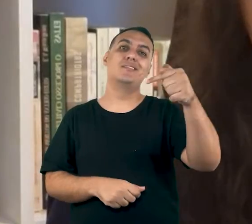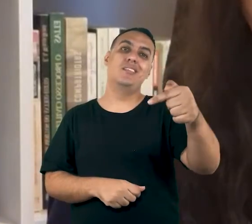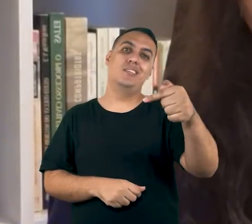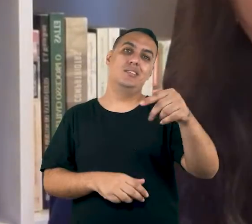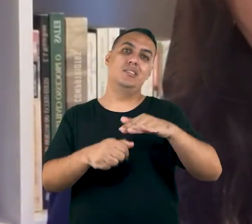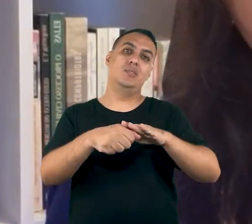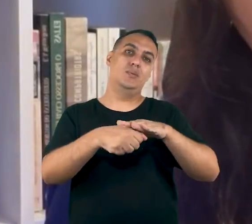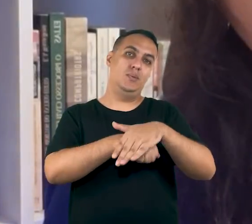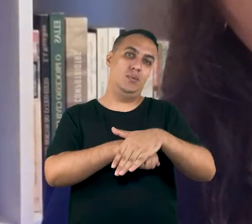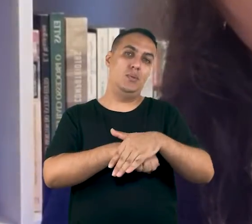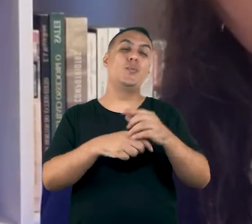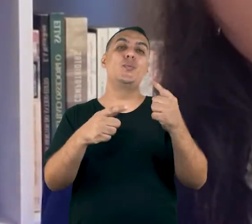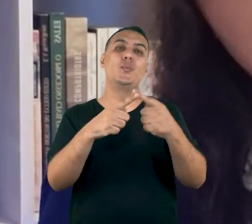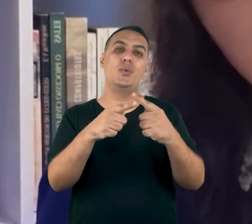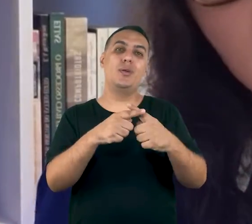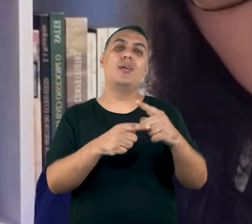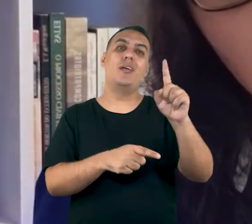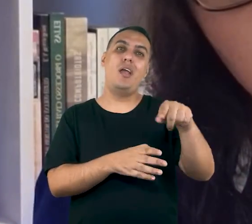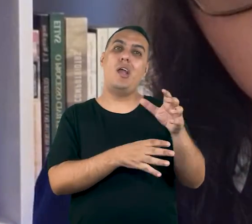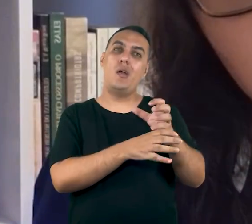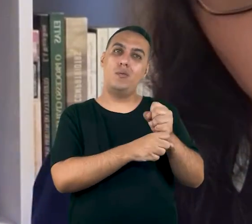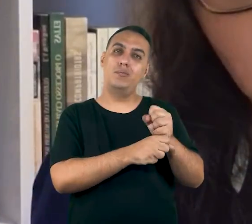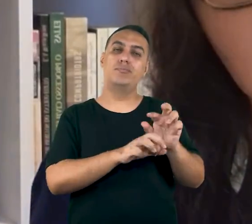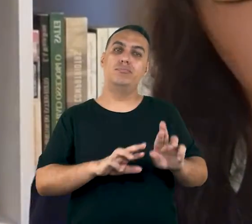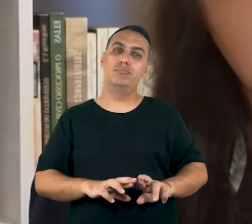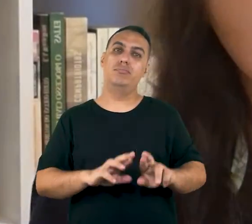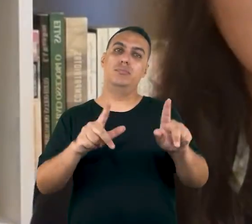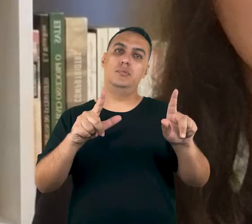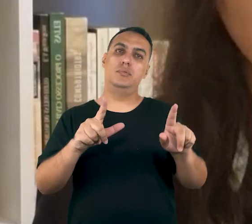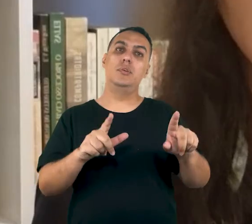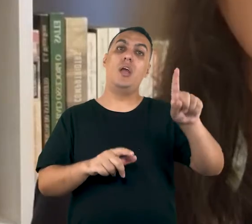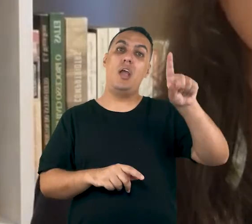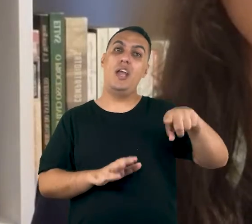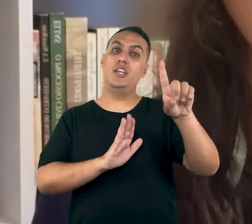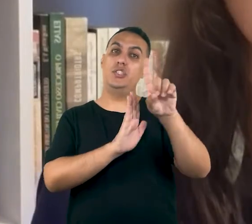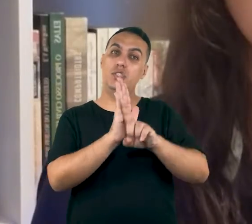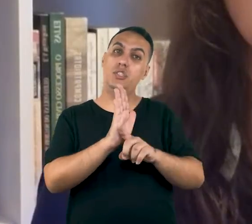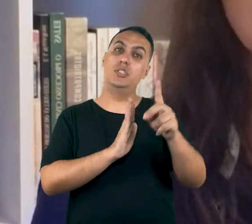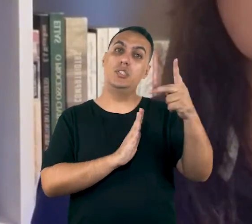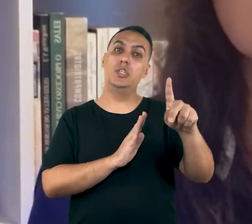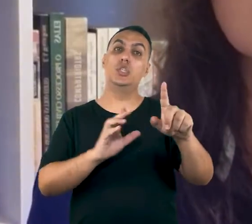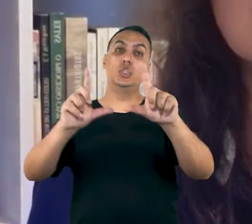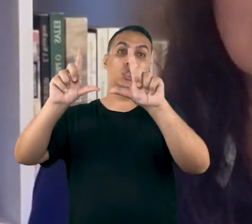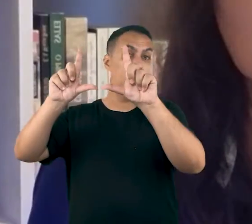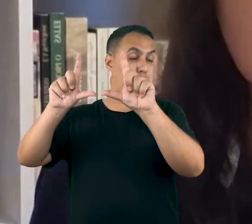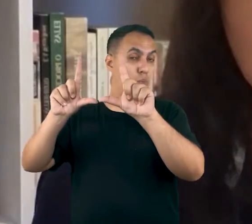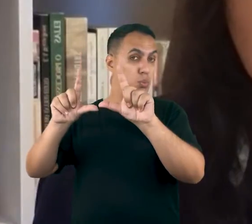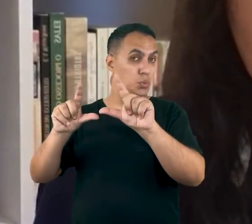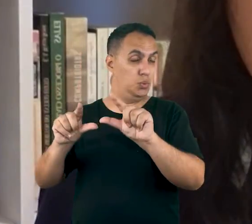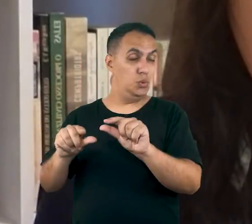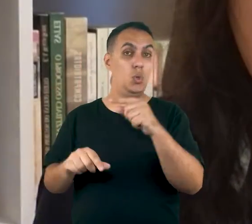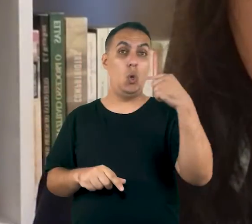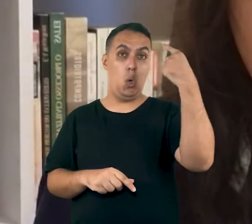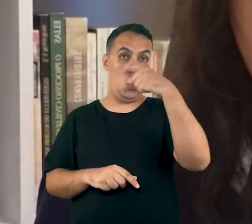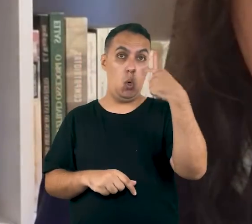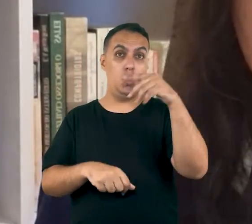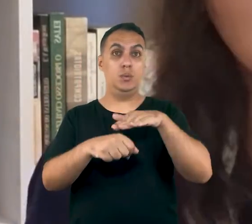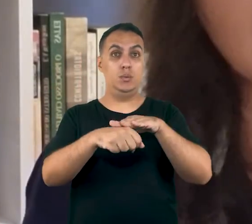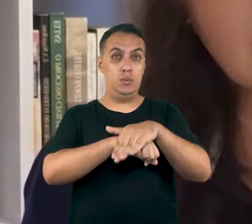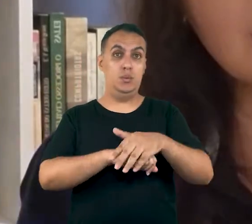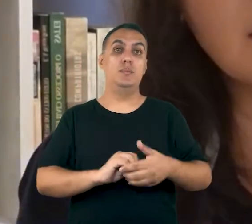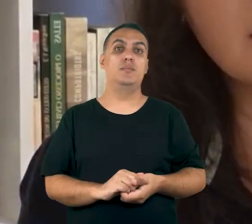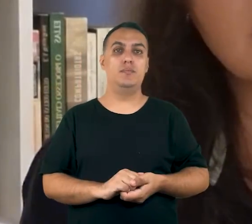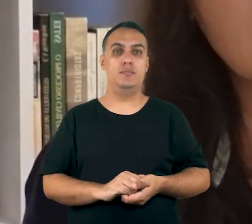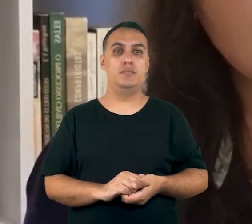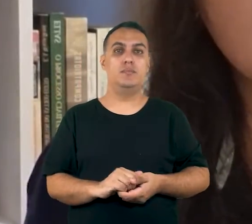horas em jornada noturna por conta dessa contagem diferente. Então, ele tem direito a uma redução da hora noturna.